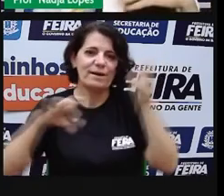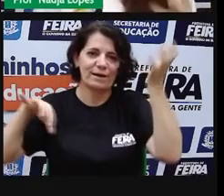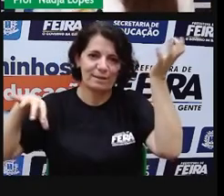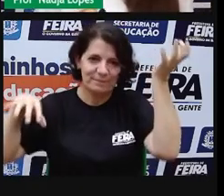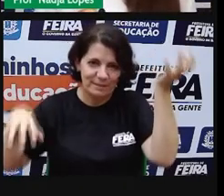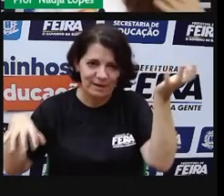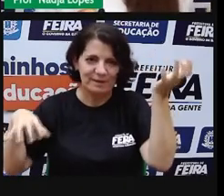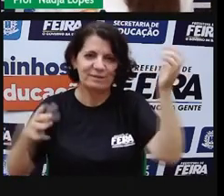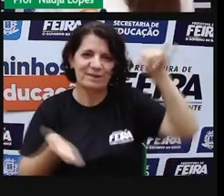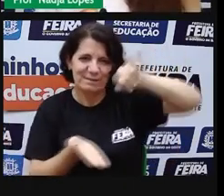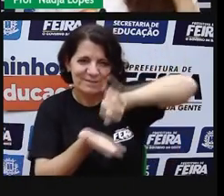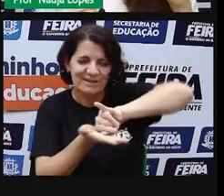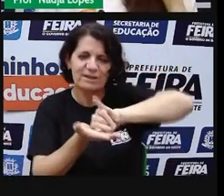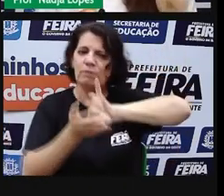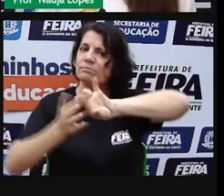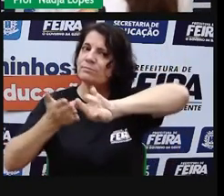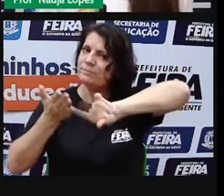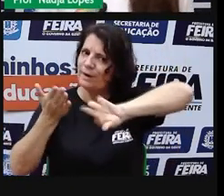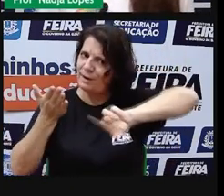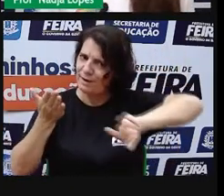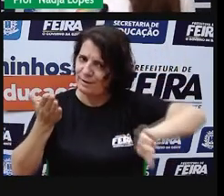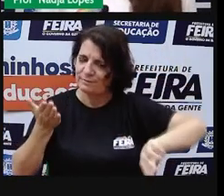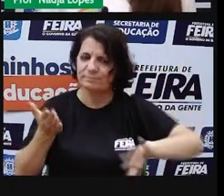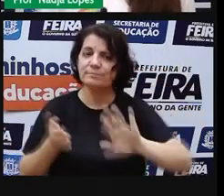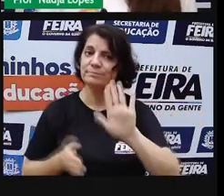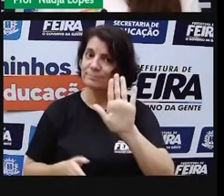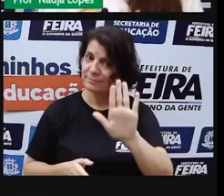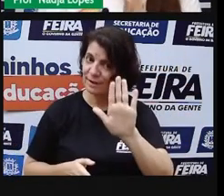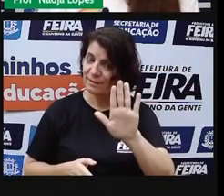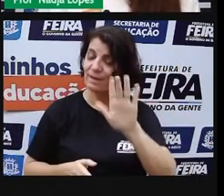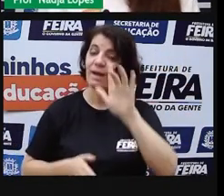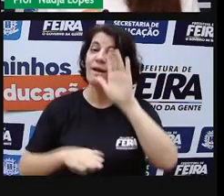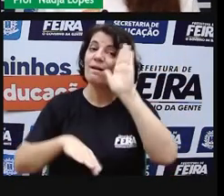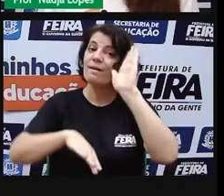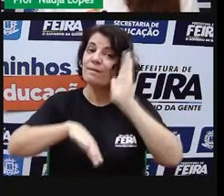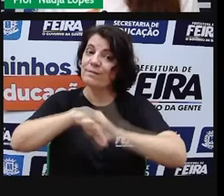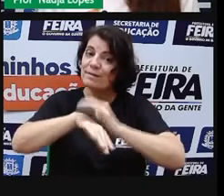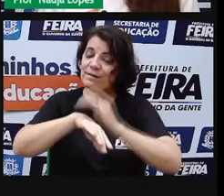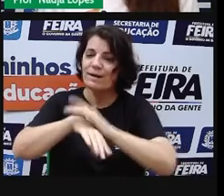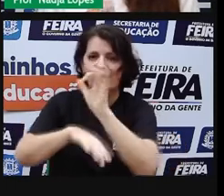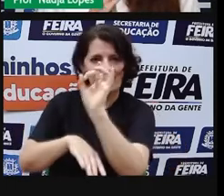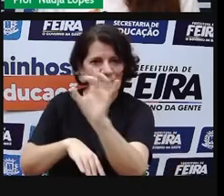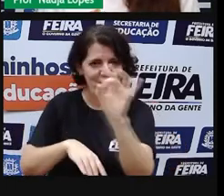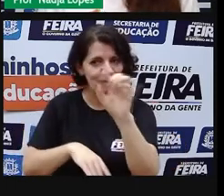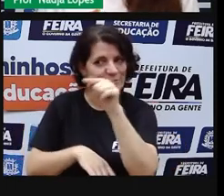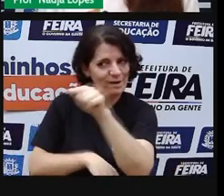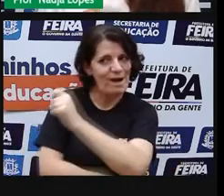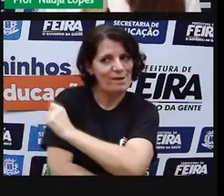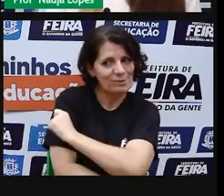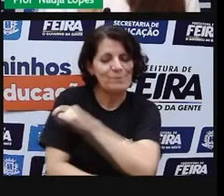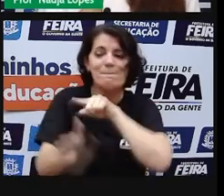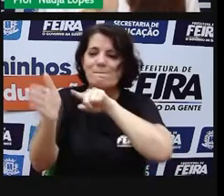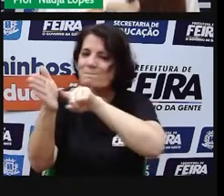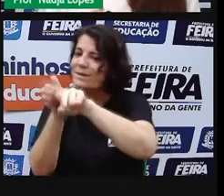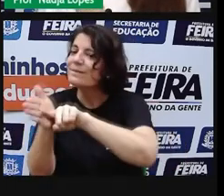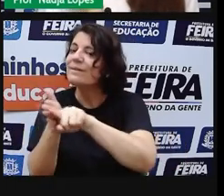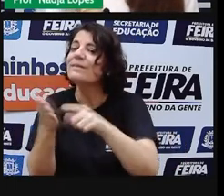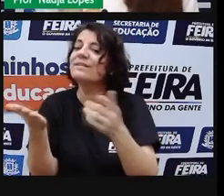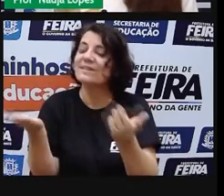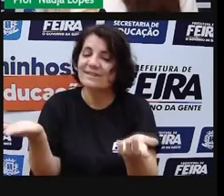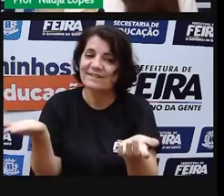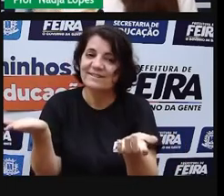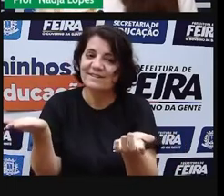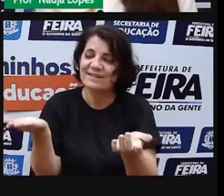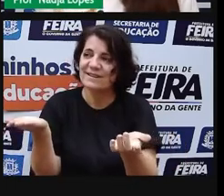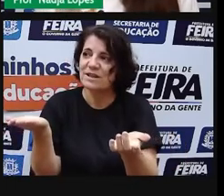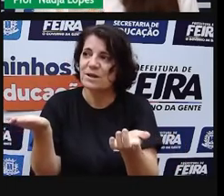a gente tem origens variadas. Pesquisem vocês, né? Vou deixar como essa atividade para vocês pesquisarem, a origem